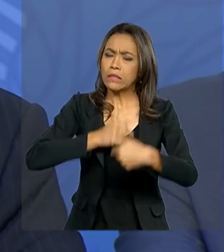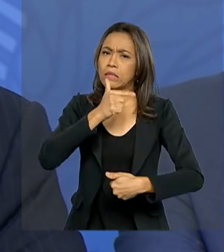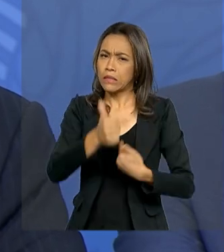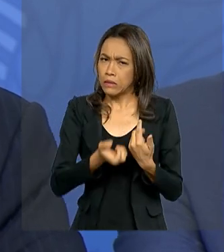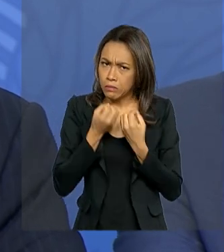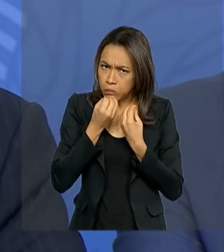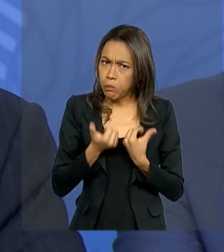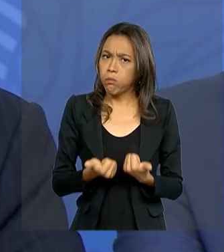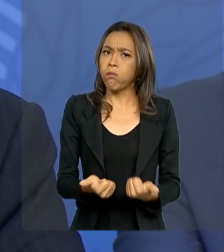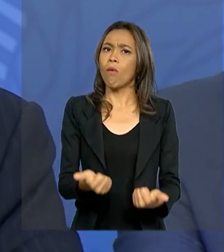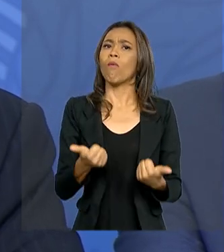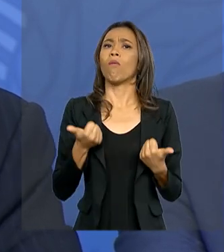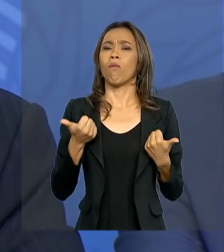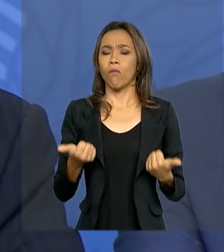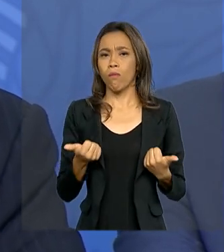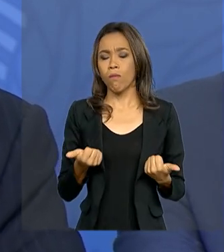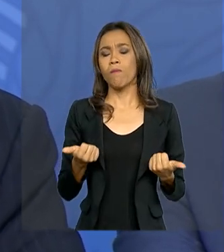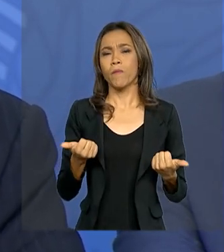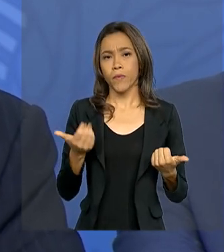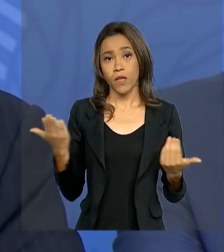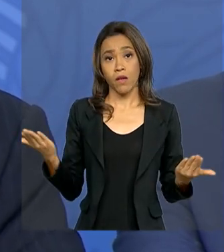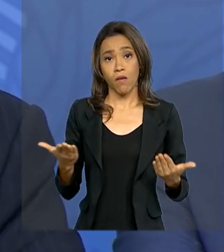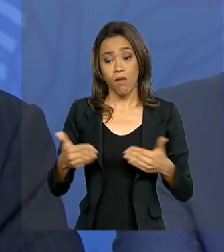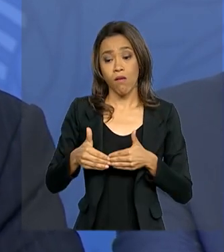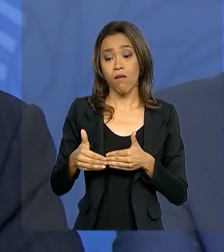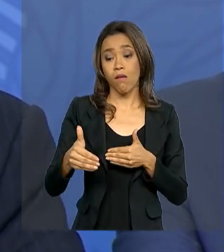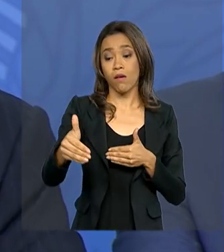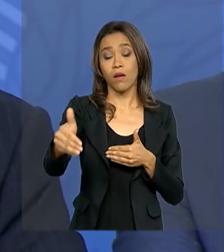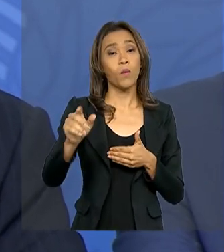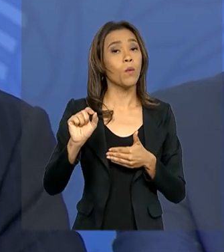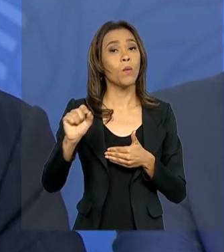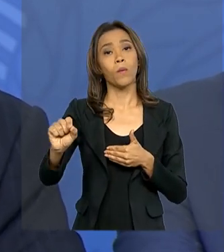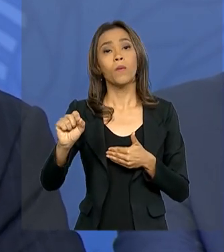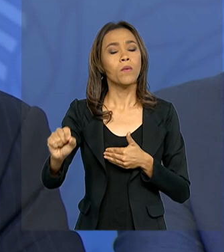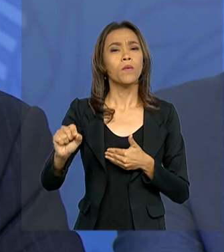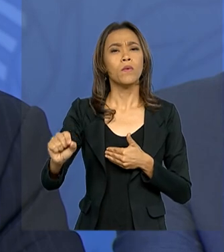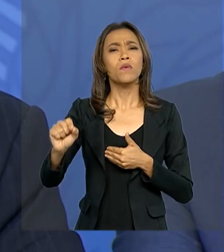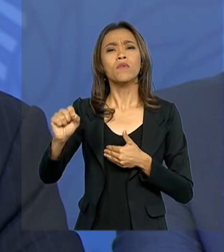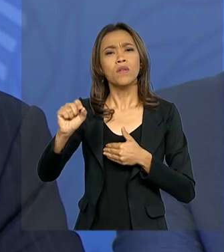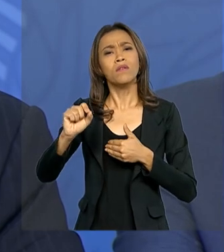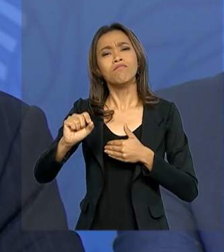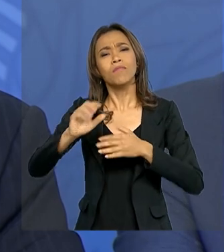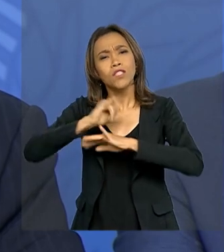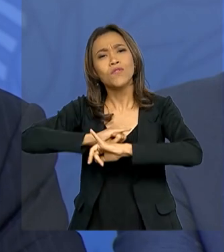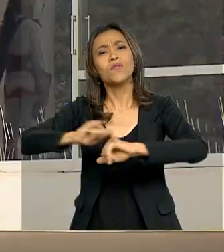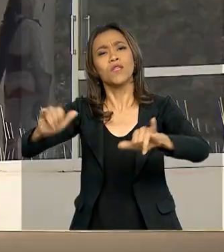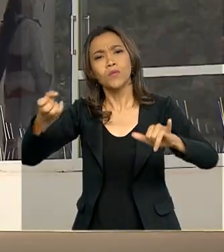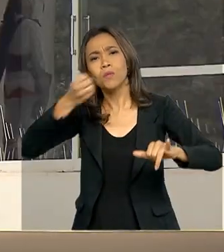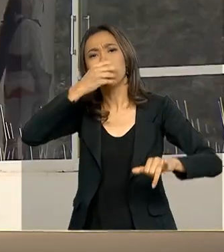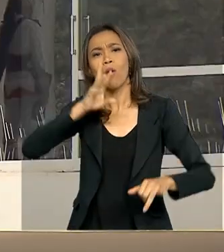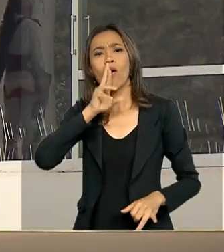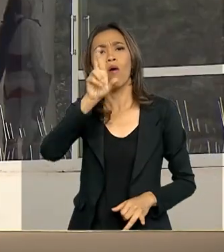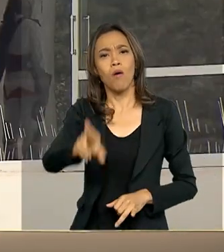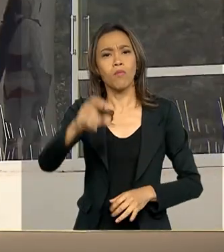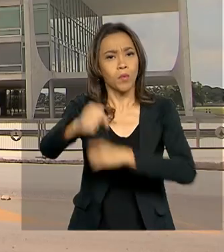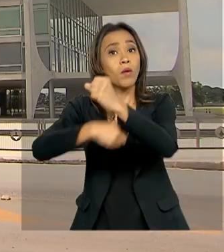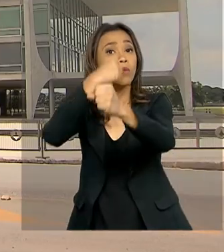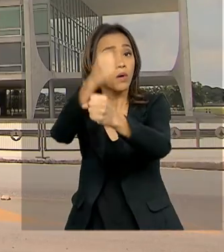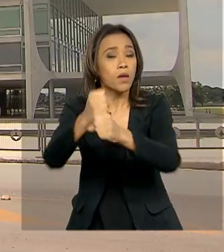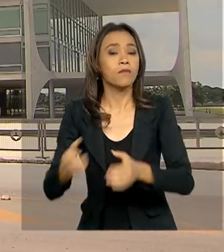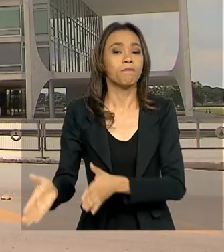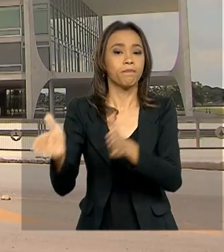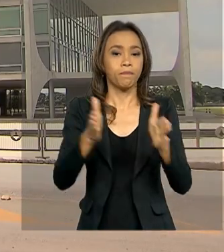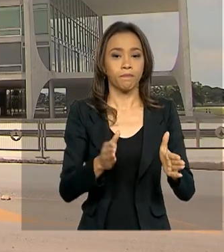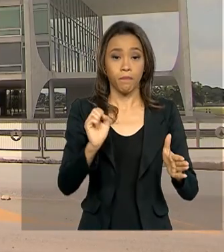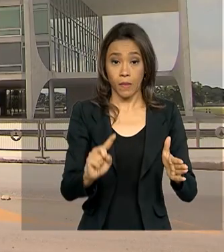e também já estamos lançando raízes de um bom resultado para o ano que vem também. E na semana que vem, o